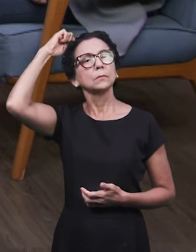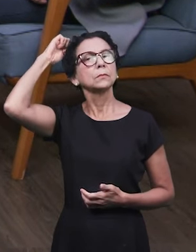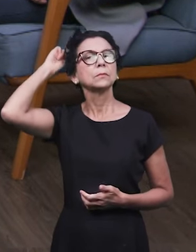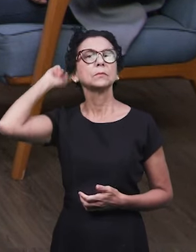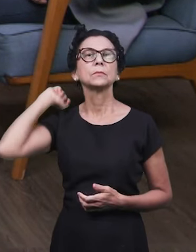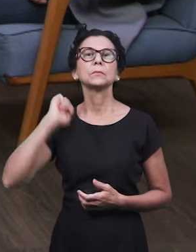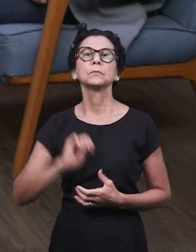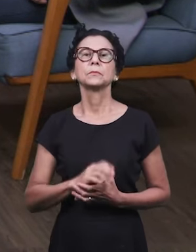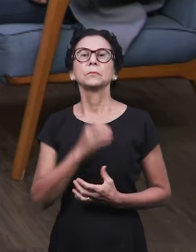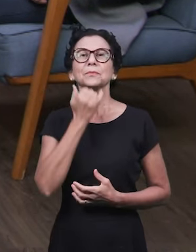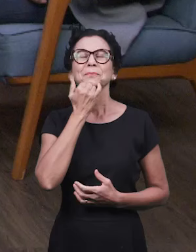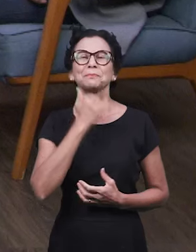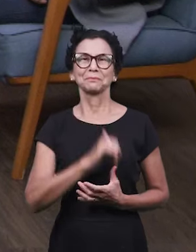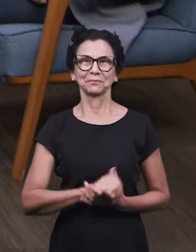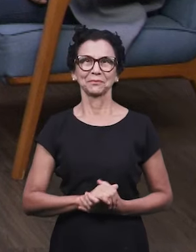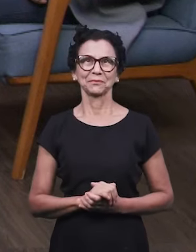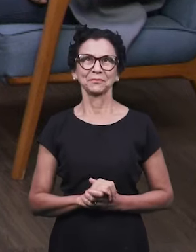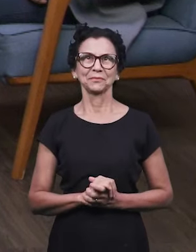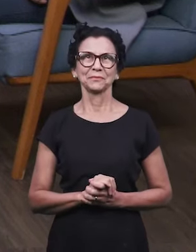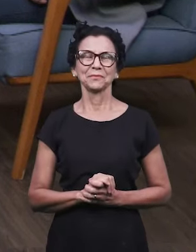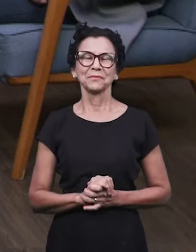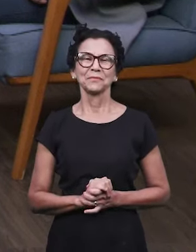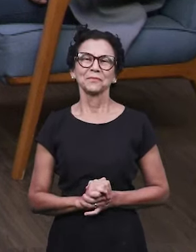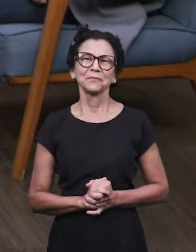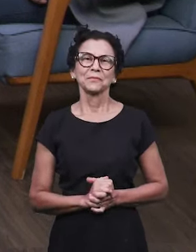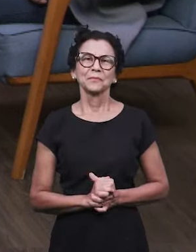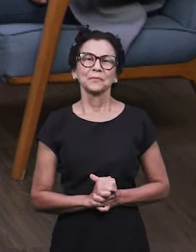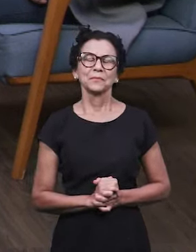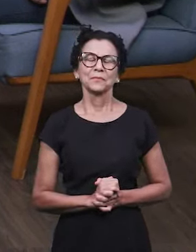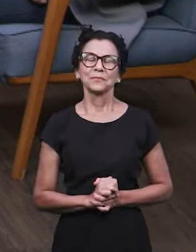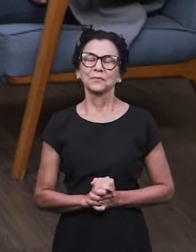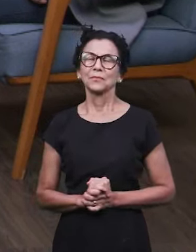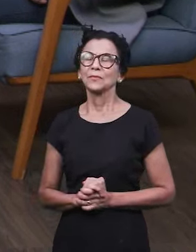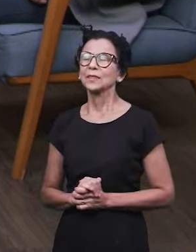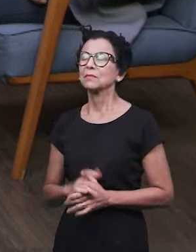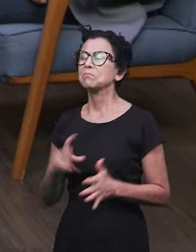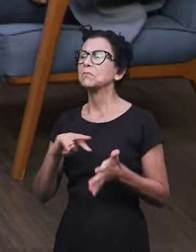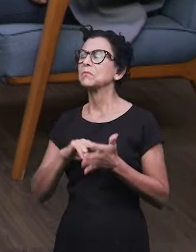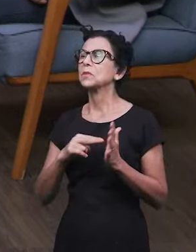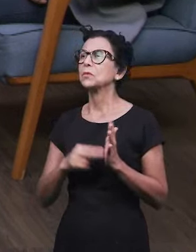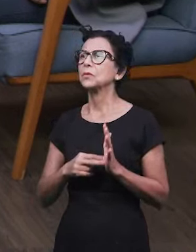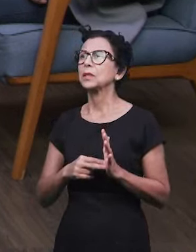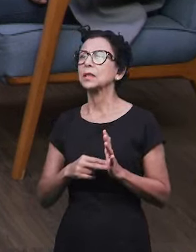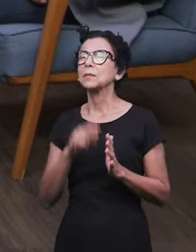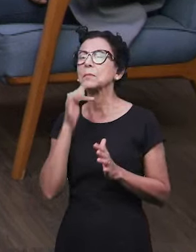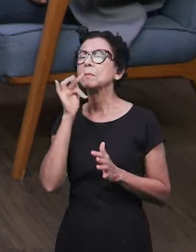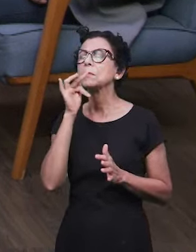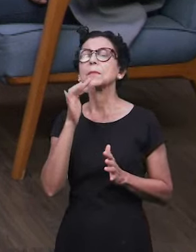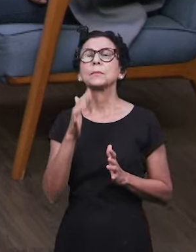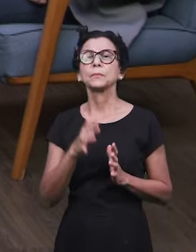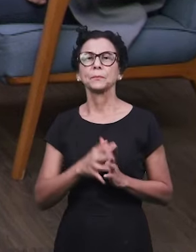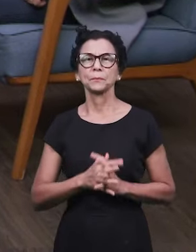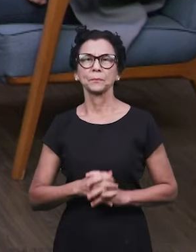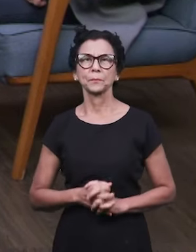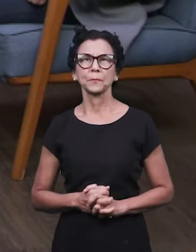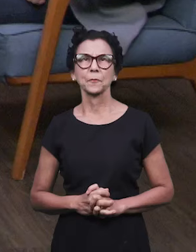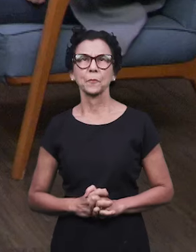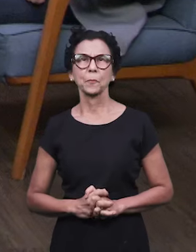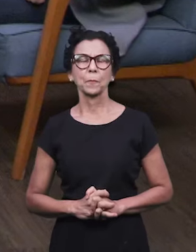essas expressões. vou pedir o pastor Daniel para falar um pouco mais sobre esse significado do tempo do breve.